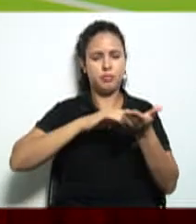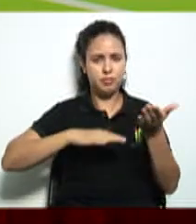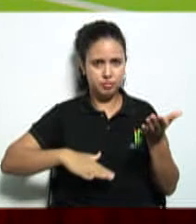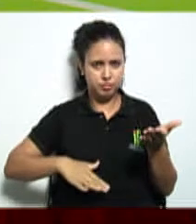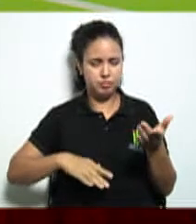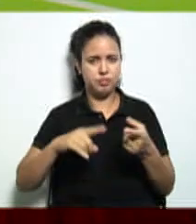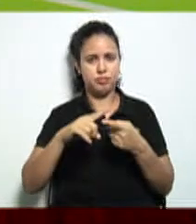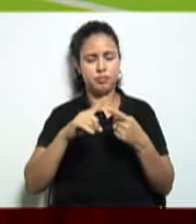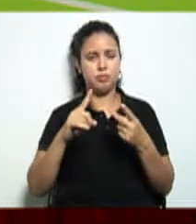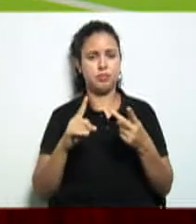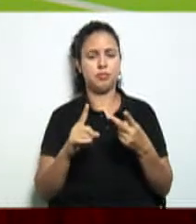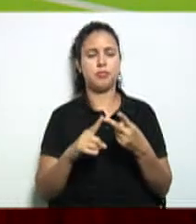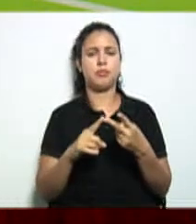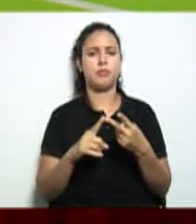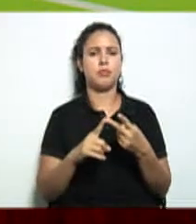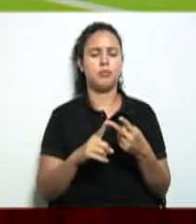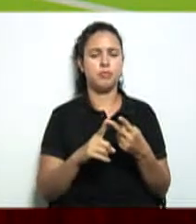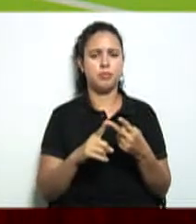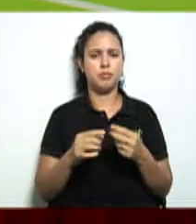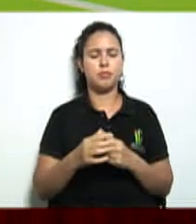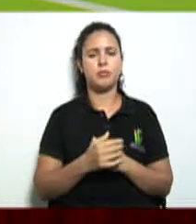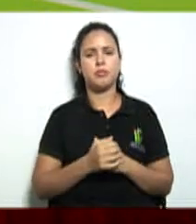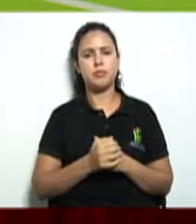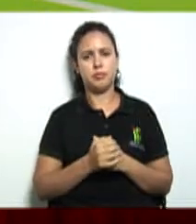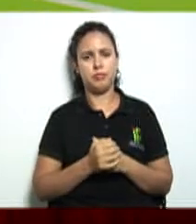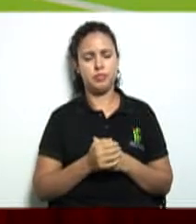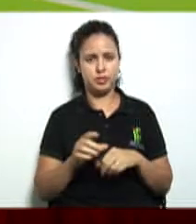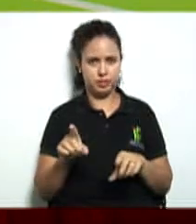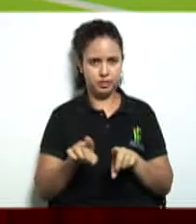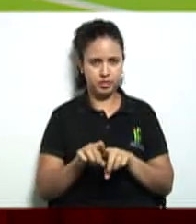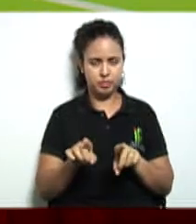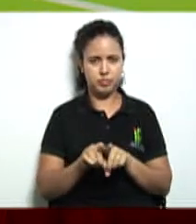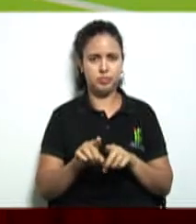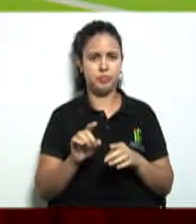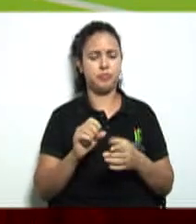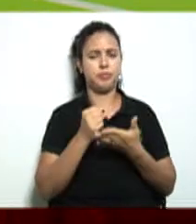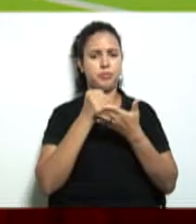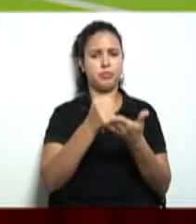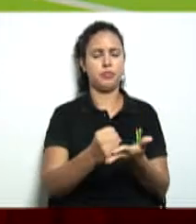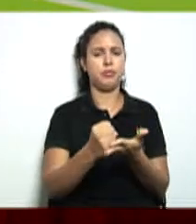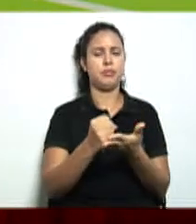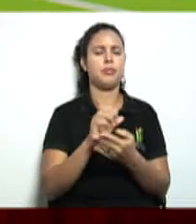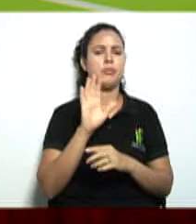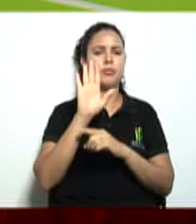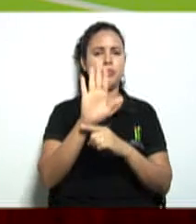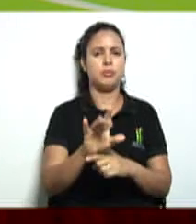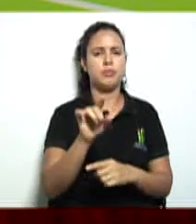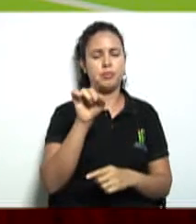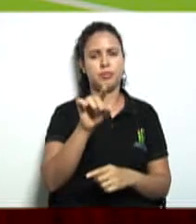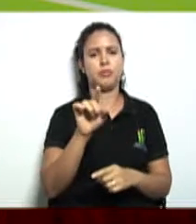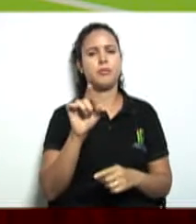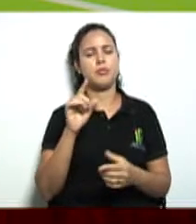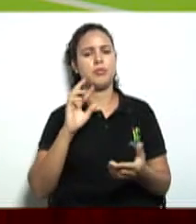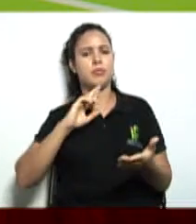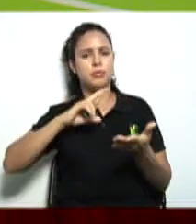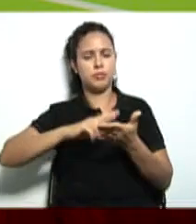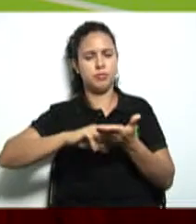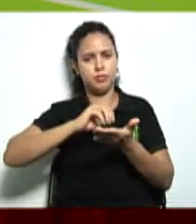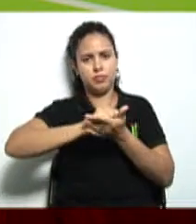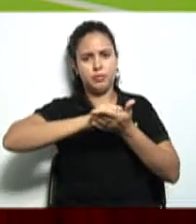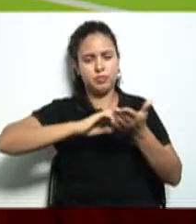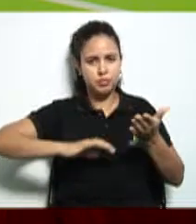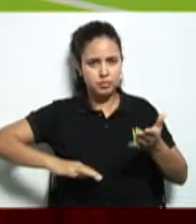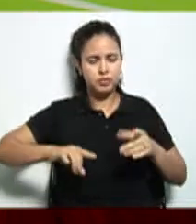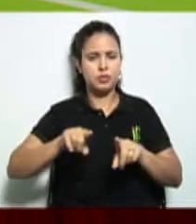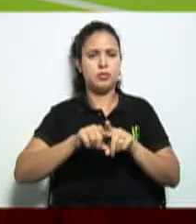constituição cooperativista e ele também vai servir de auxílio para vocês estarem respondendo as atividades para